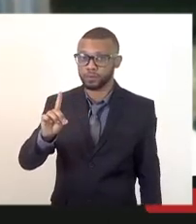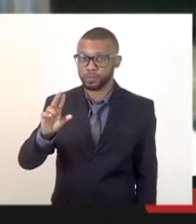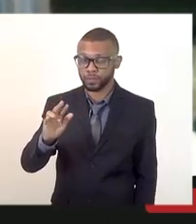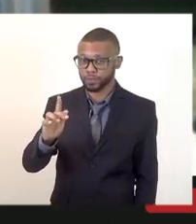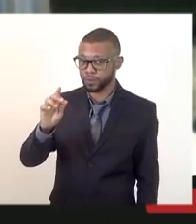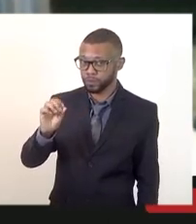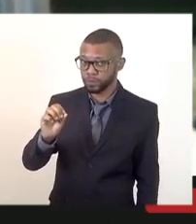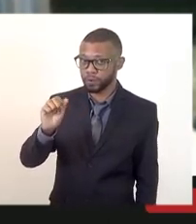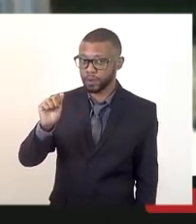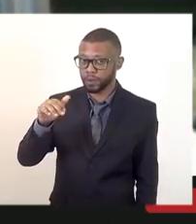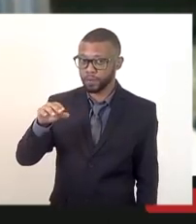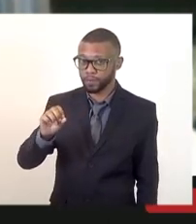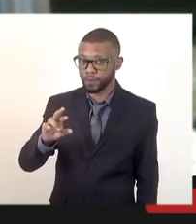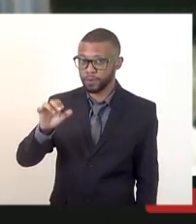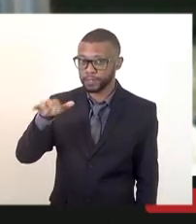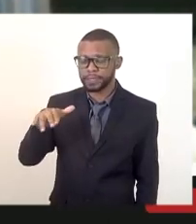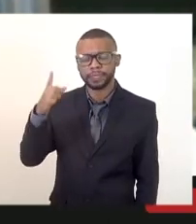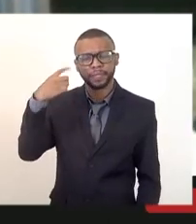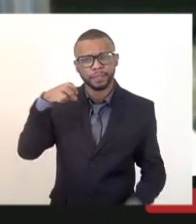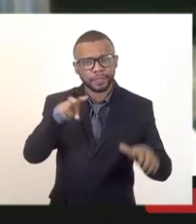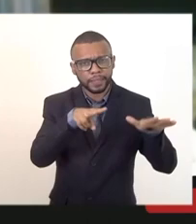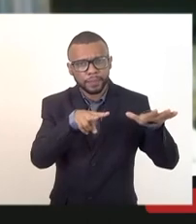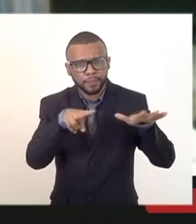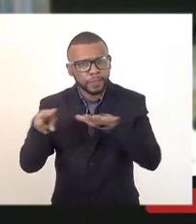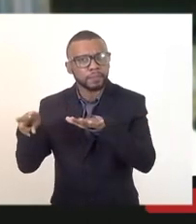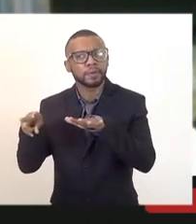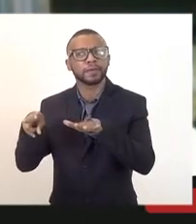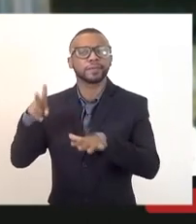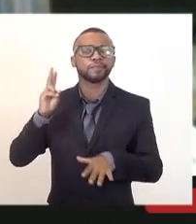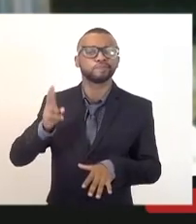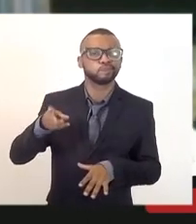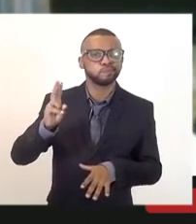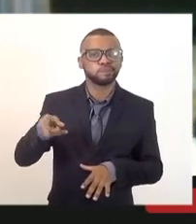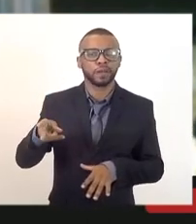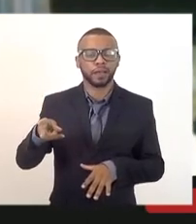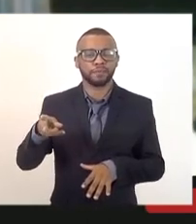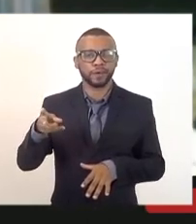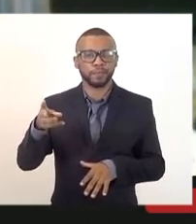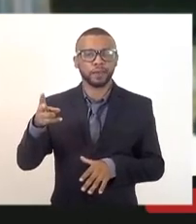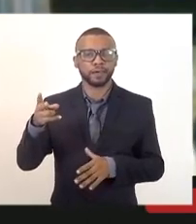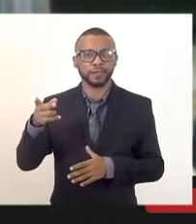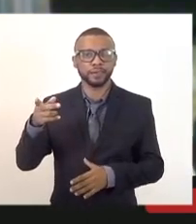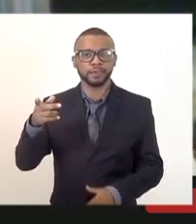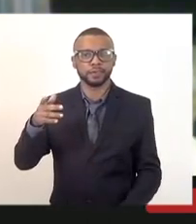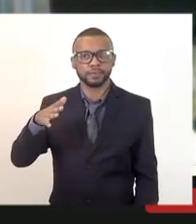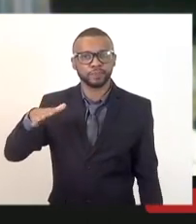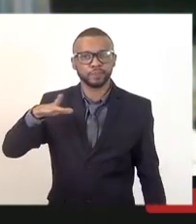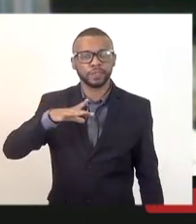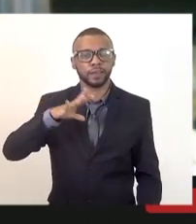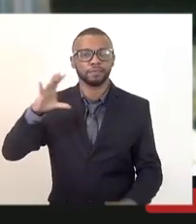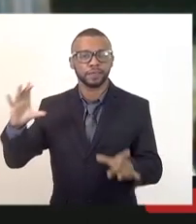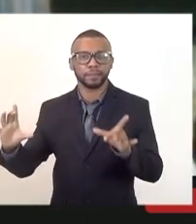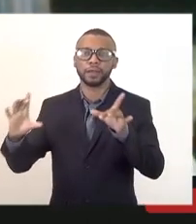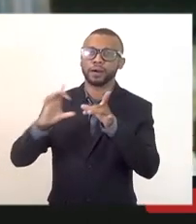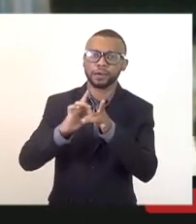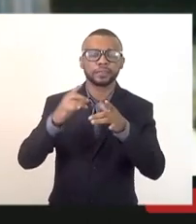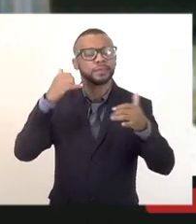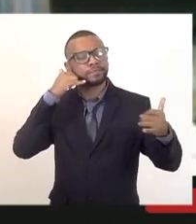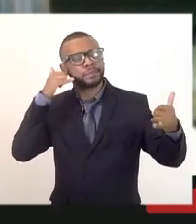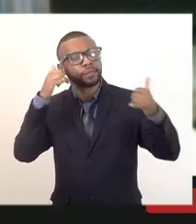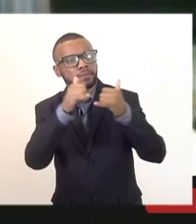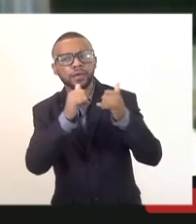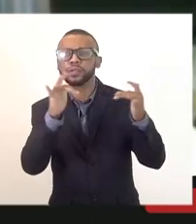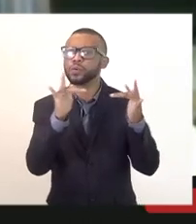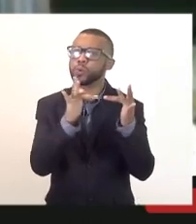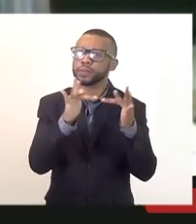vem buscando informação junto ao comando da corporação mandando documentos e a gente responde ligando vindo aqui